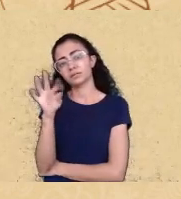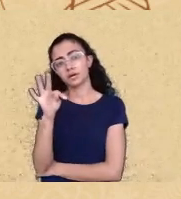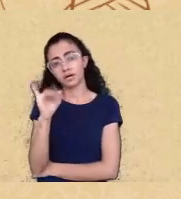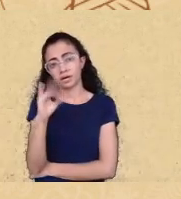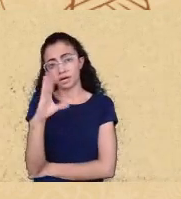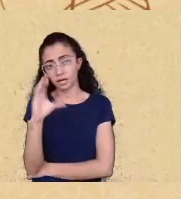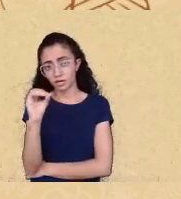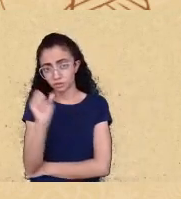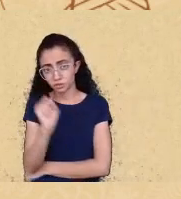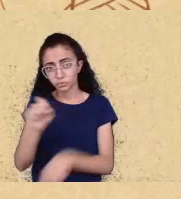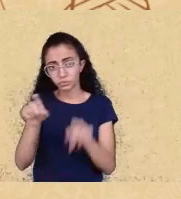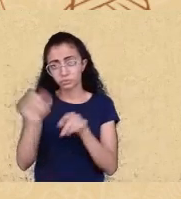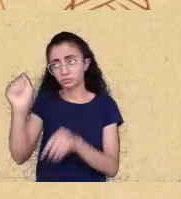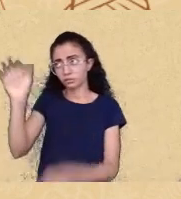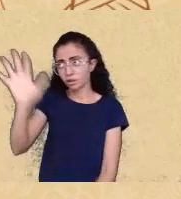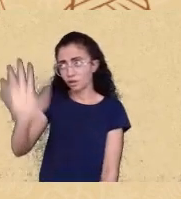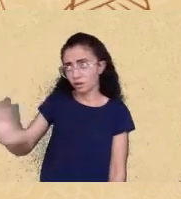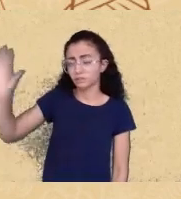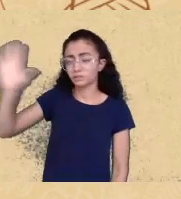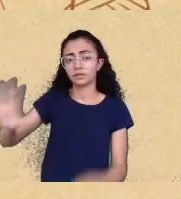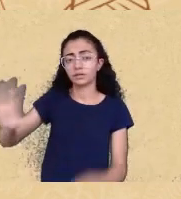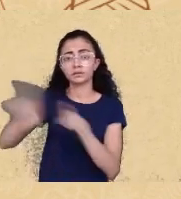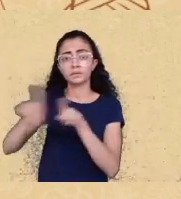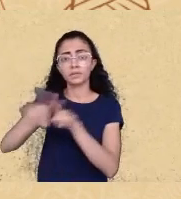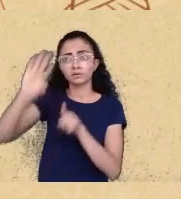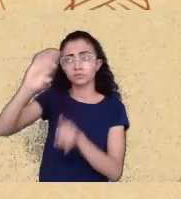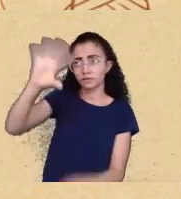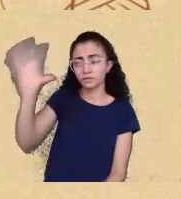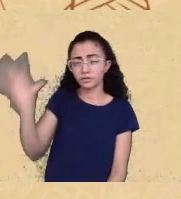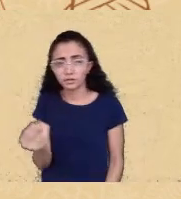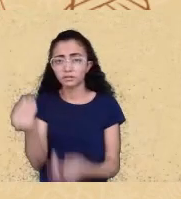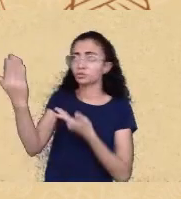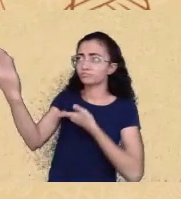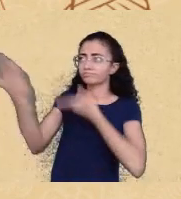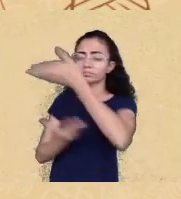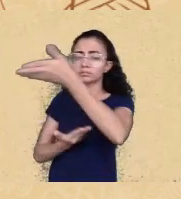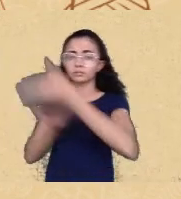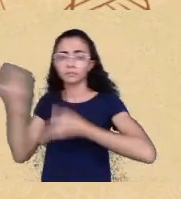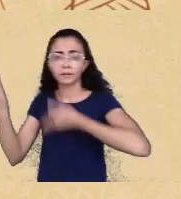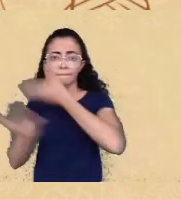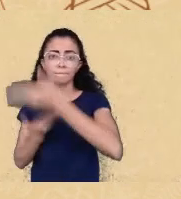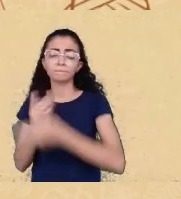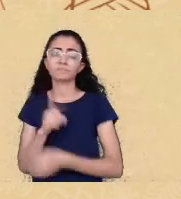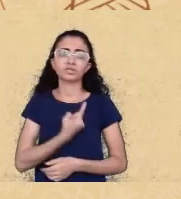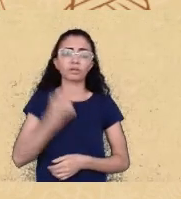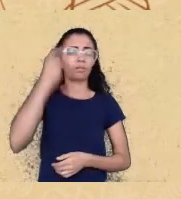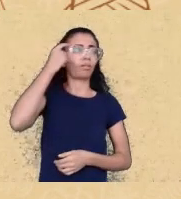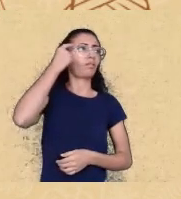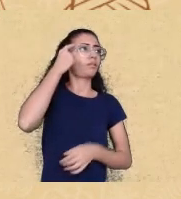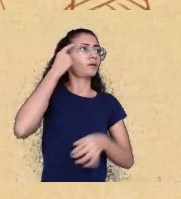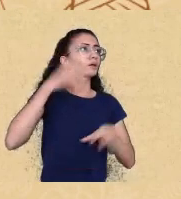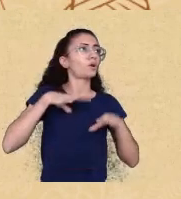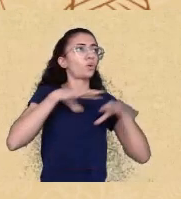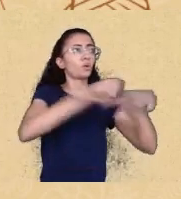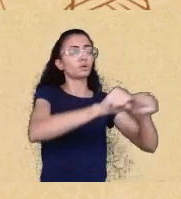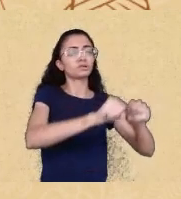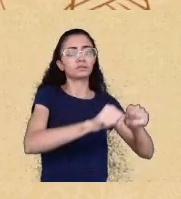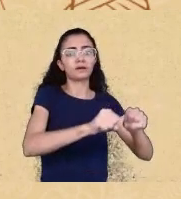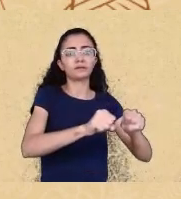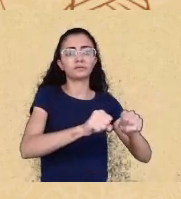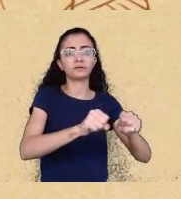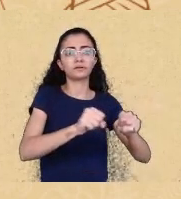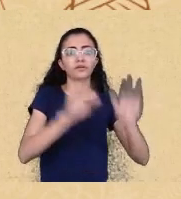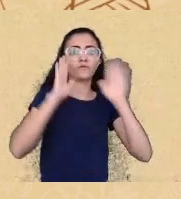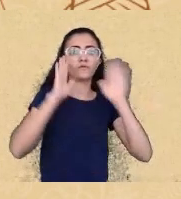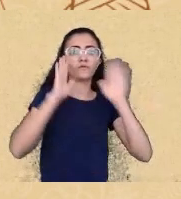não fazemos isso a nossa mente é tão colonializada que nós ainda estamos numa lógica eurocentrada isso parece